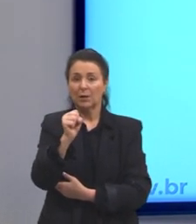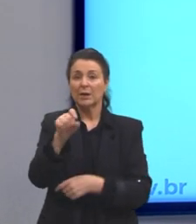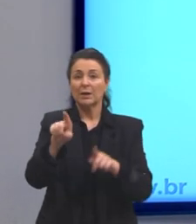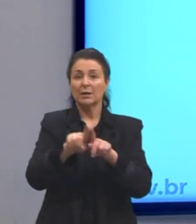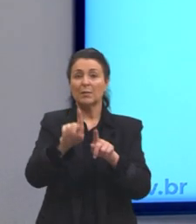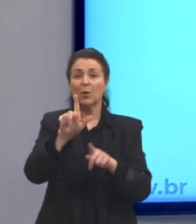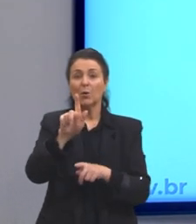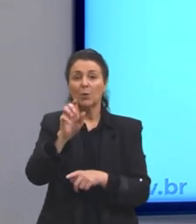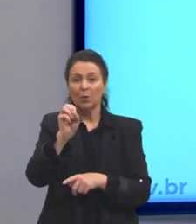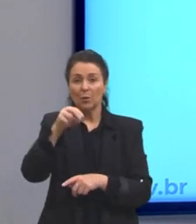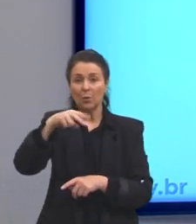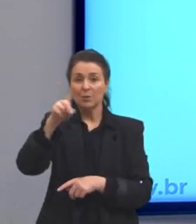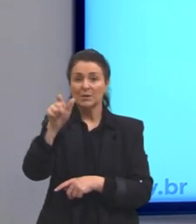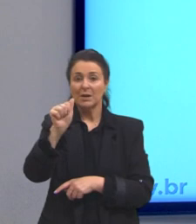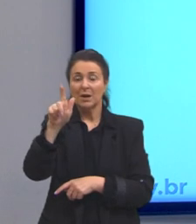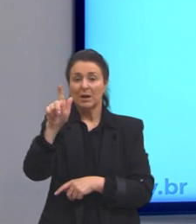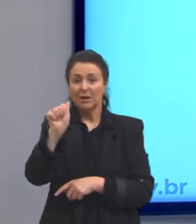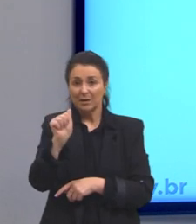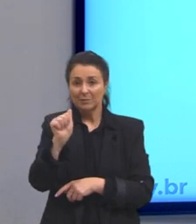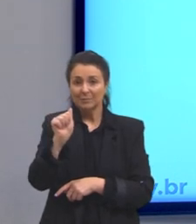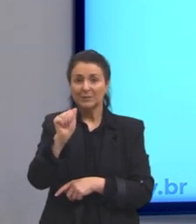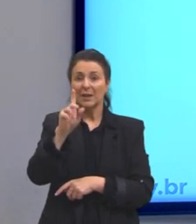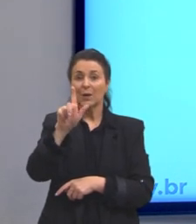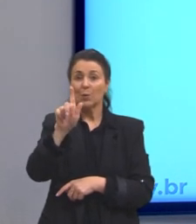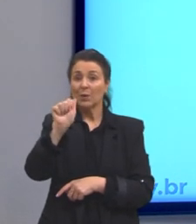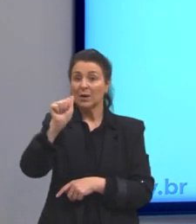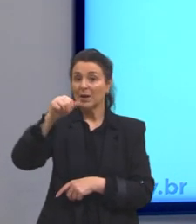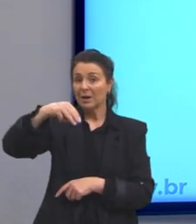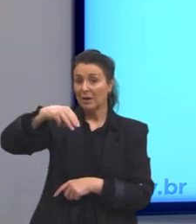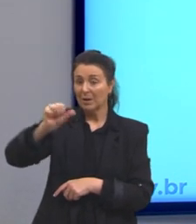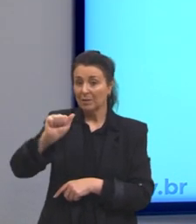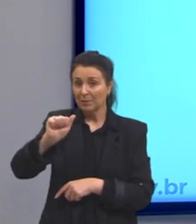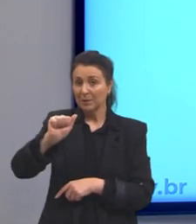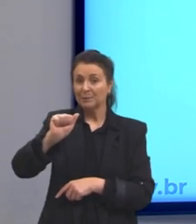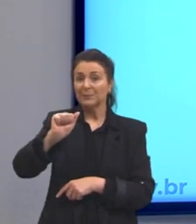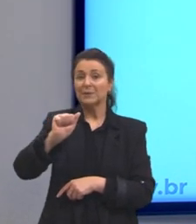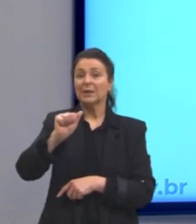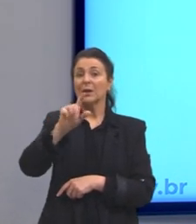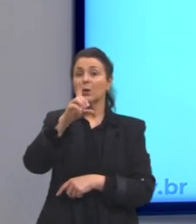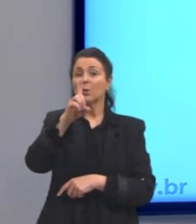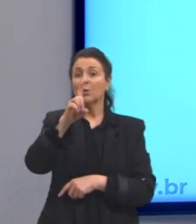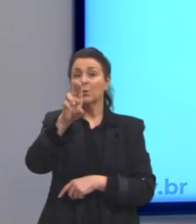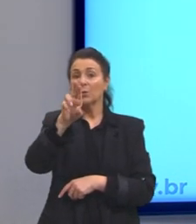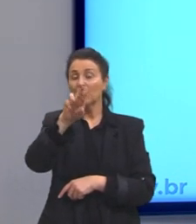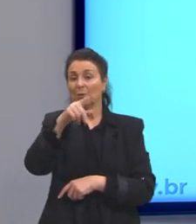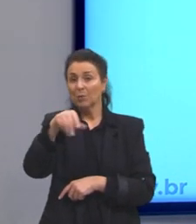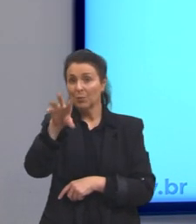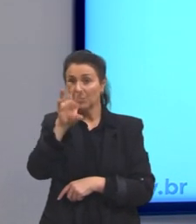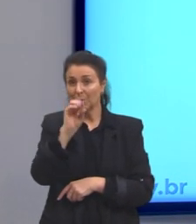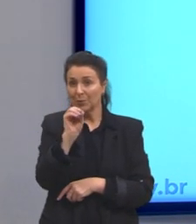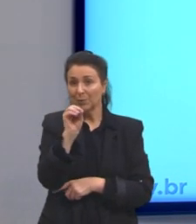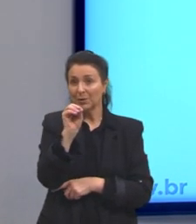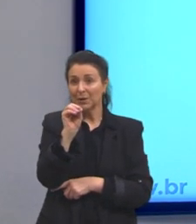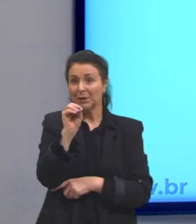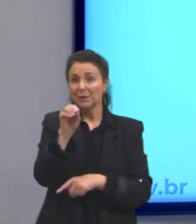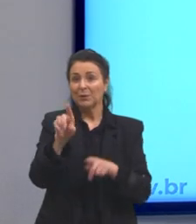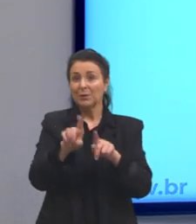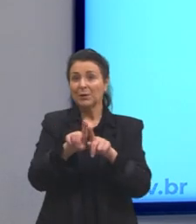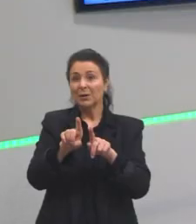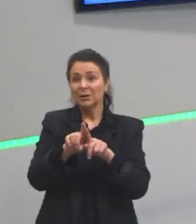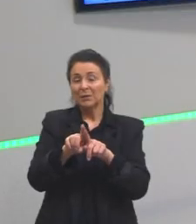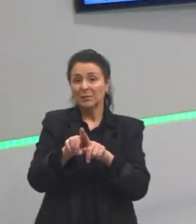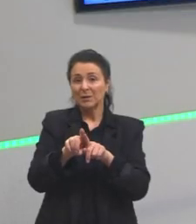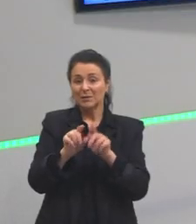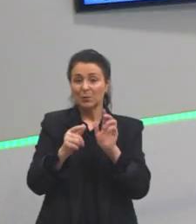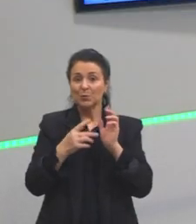Gonzaga. José Basílio da Gama. José de Santa Rita Durão. Esse era um freio. Então, temos esses aqui como